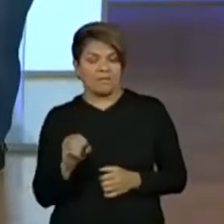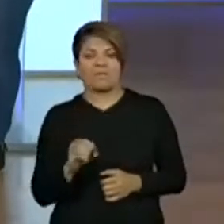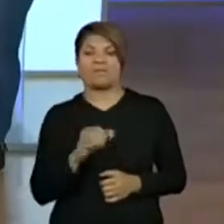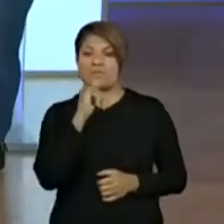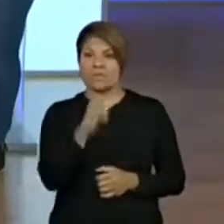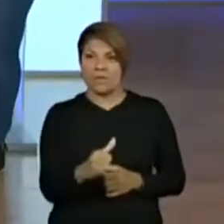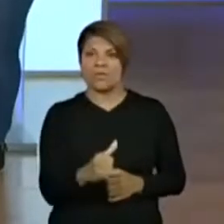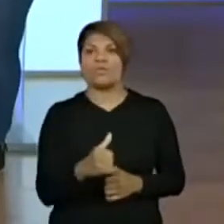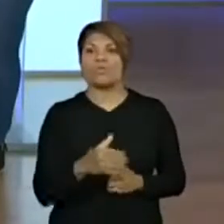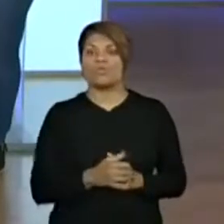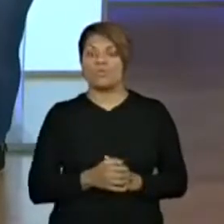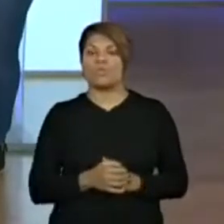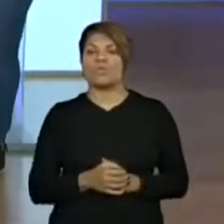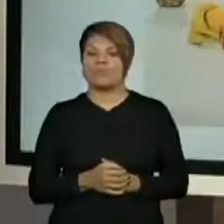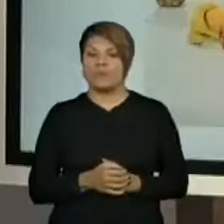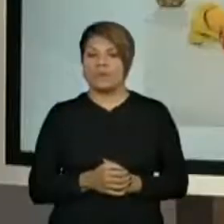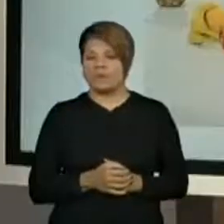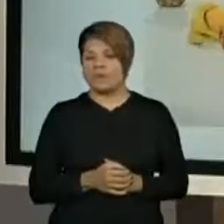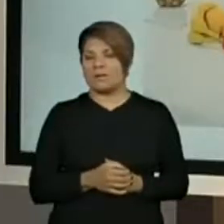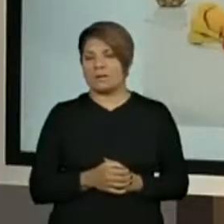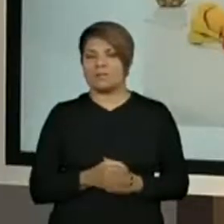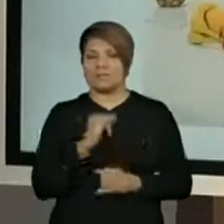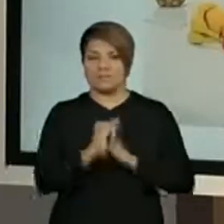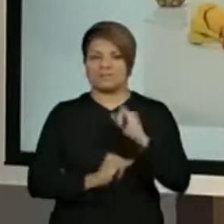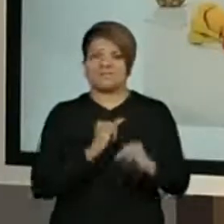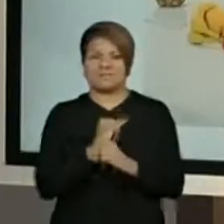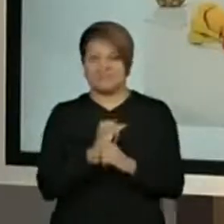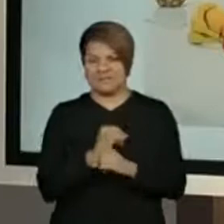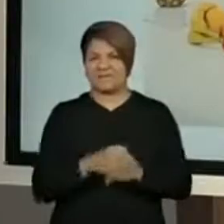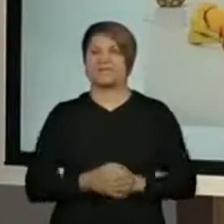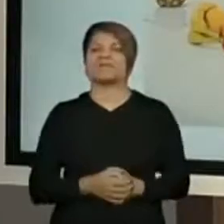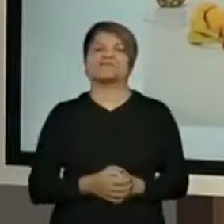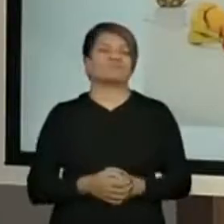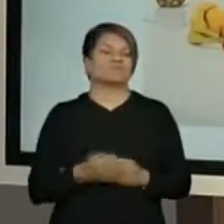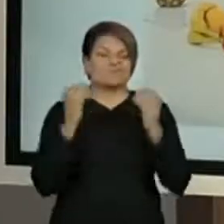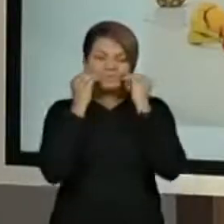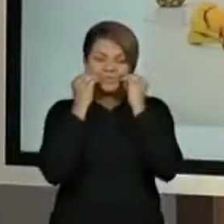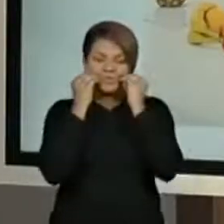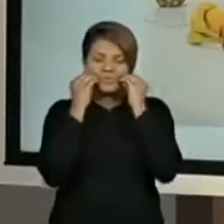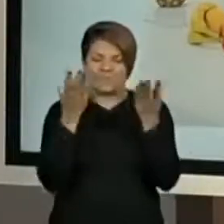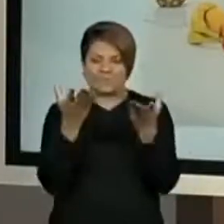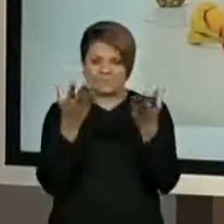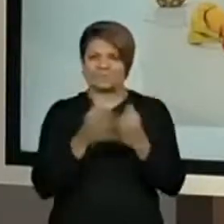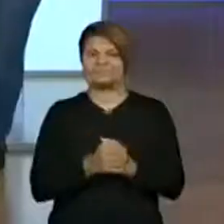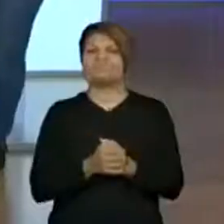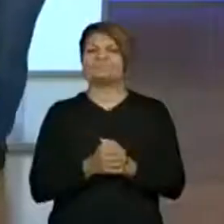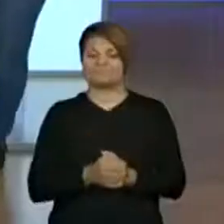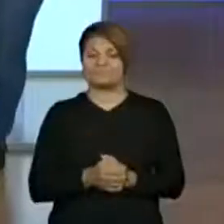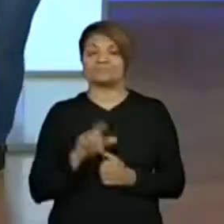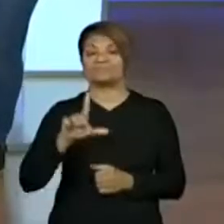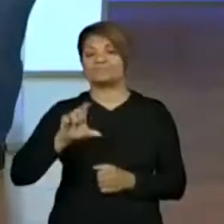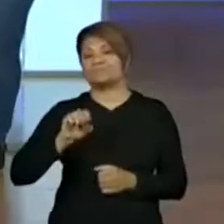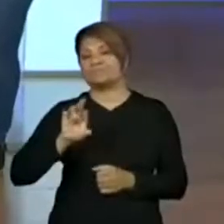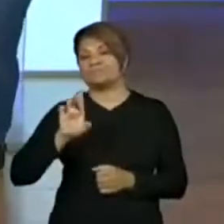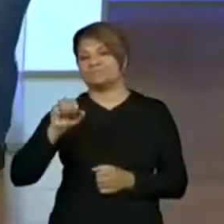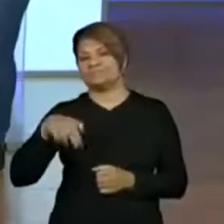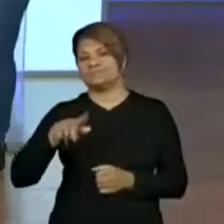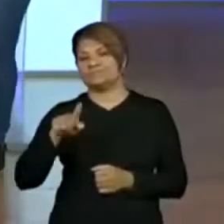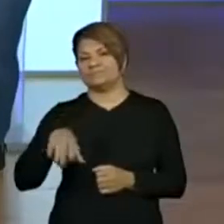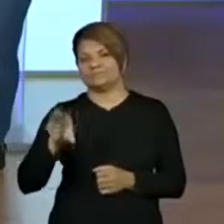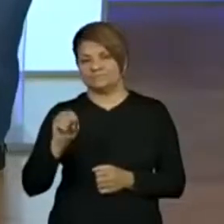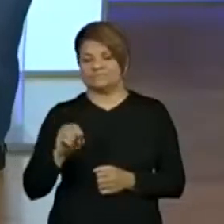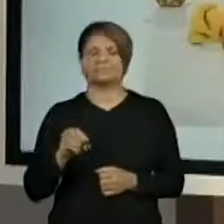falou que é na internet. Na internet. Caio. Beijo. Internet. Muito obrigada pela sua participação. E o Lourenzo concorda com ele.